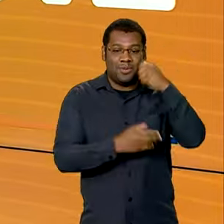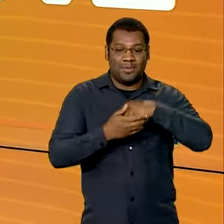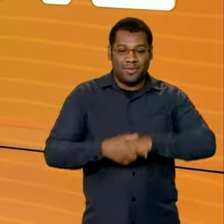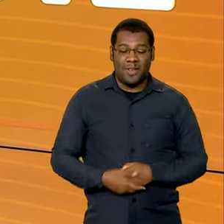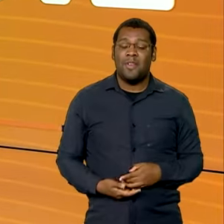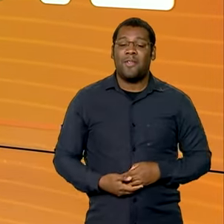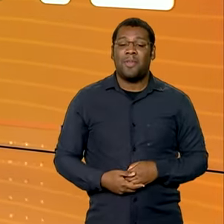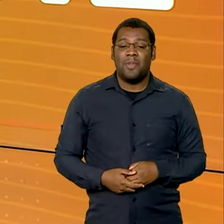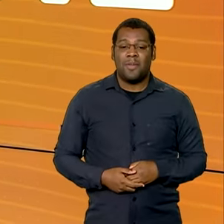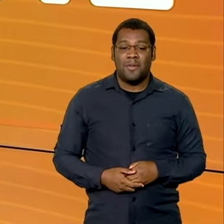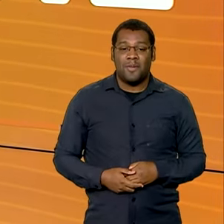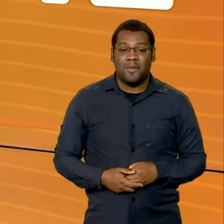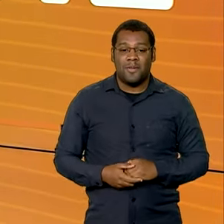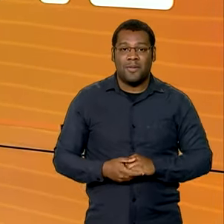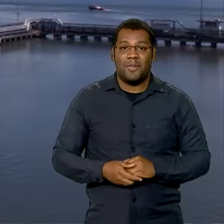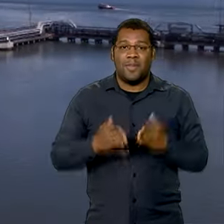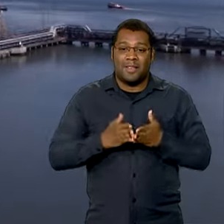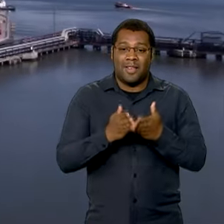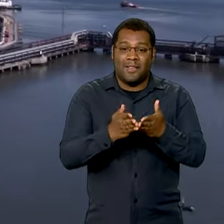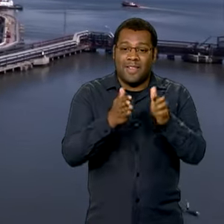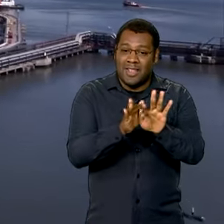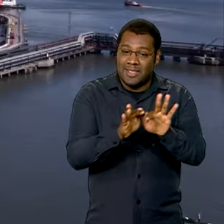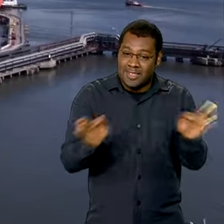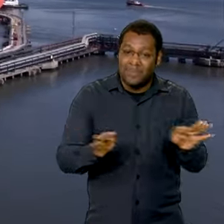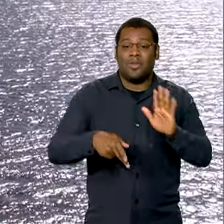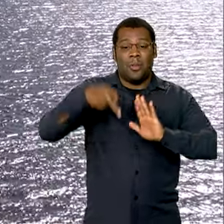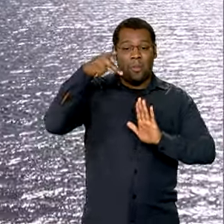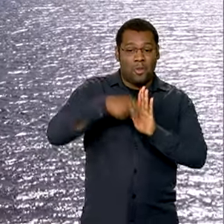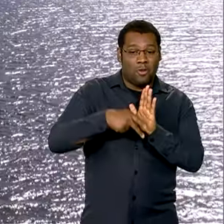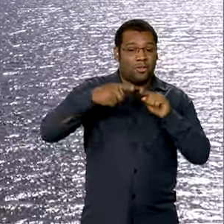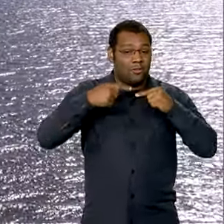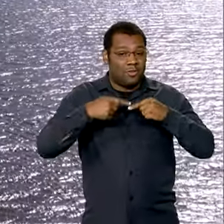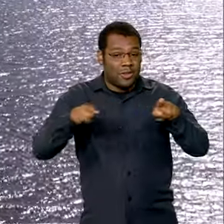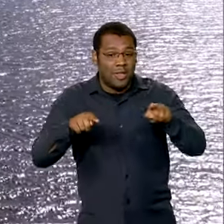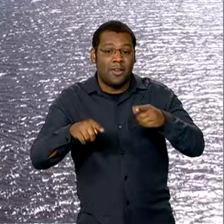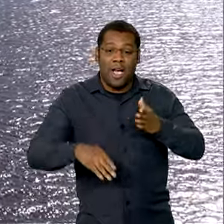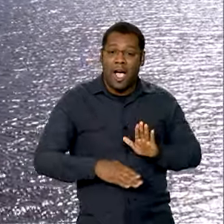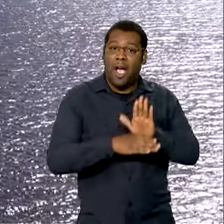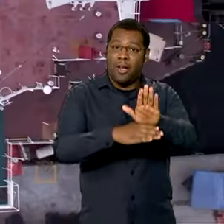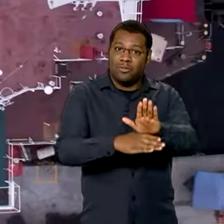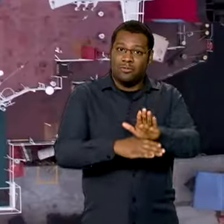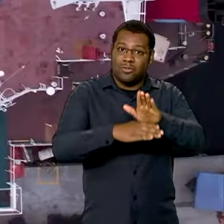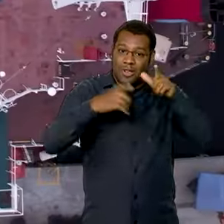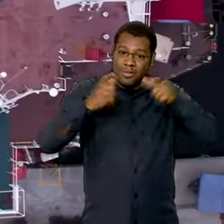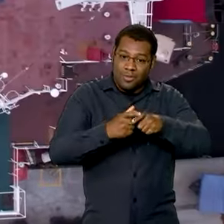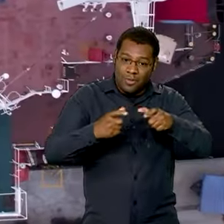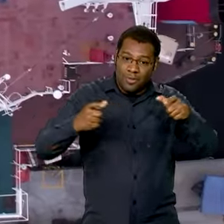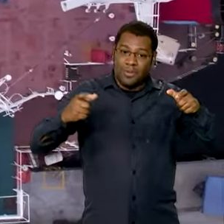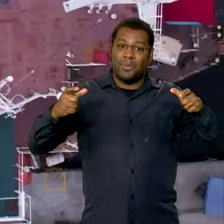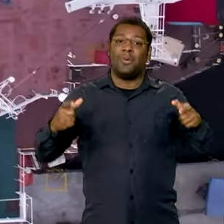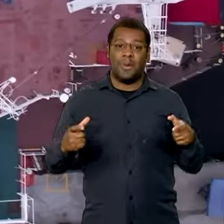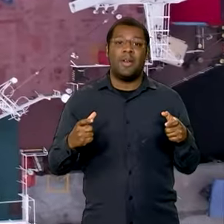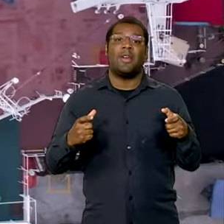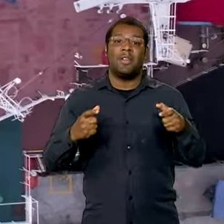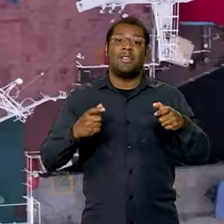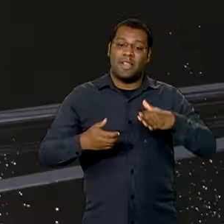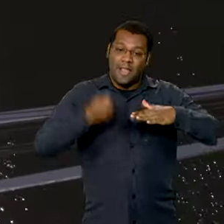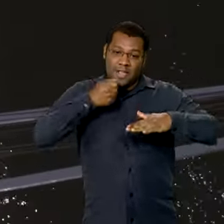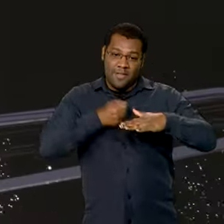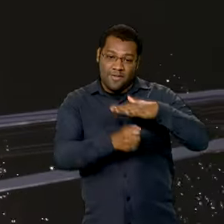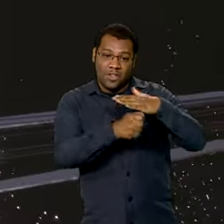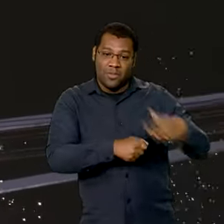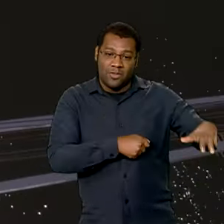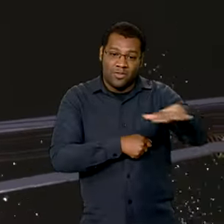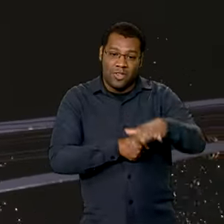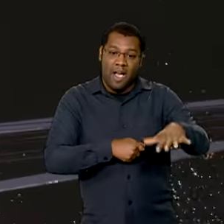E veja também, na WEG Simples, lançado o programa para recuperar, ampliar e desburocratizar investimentos